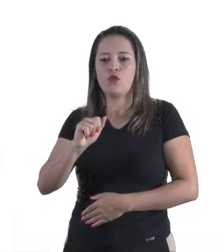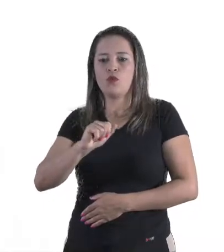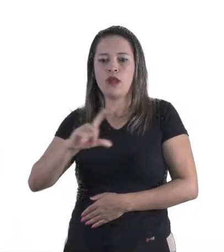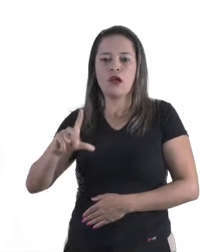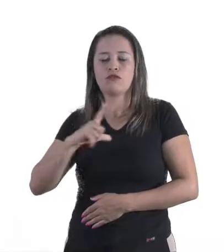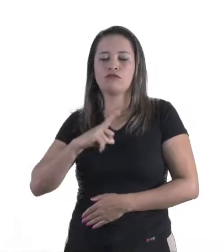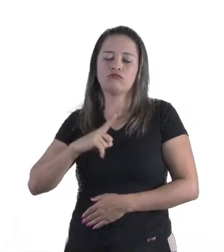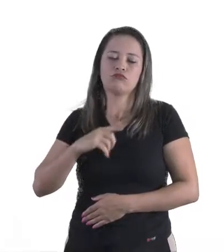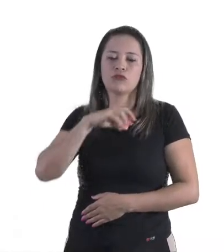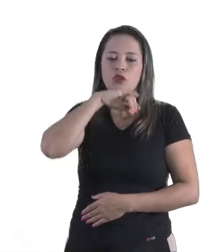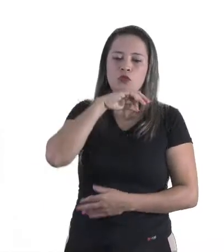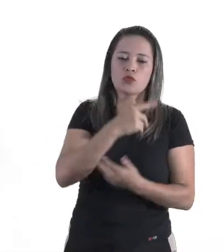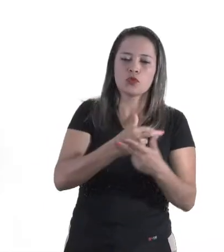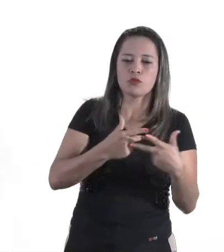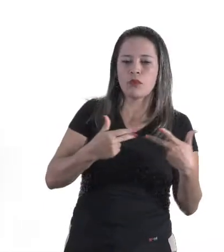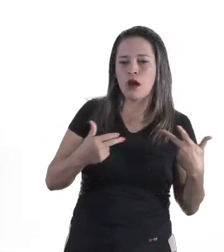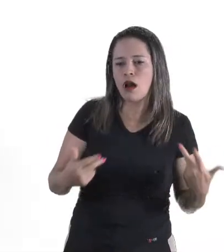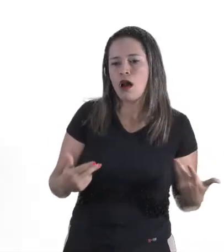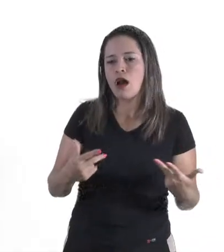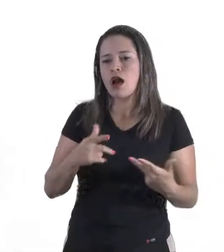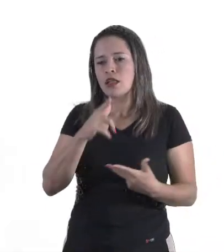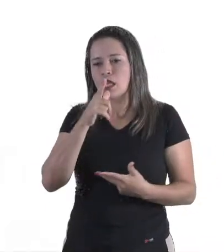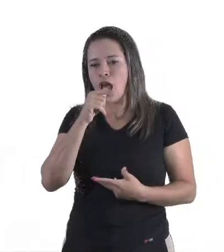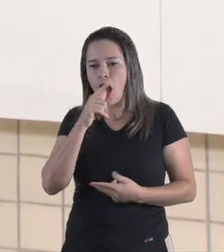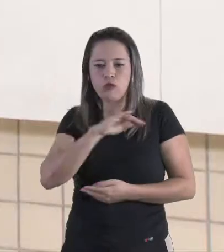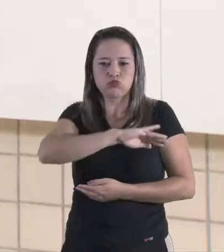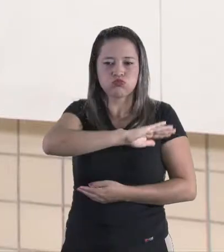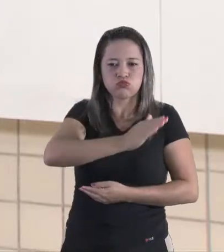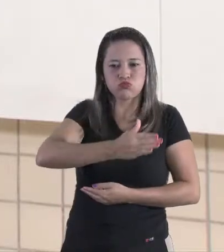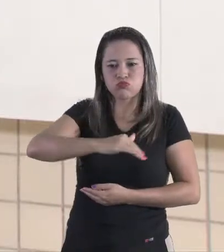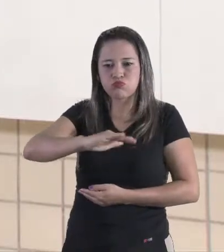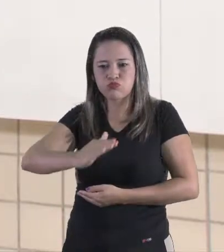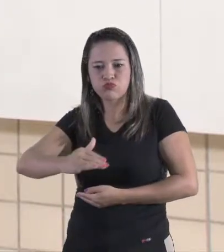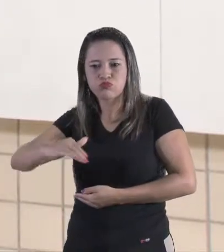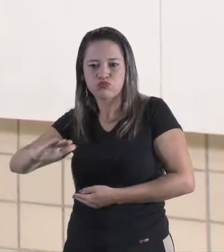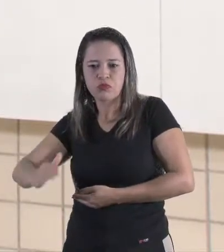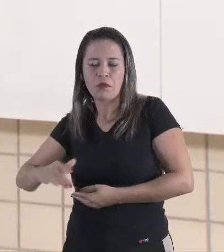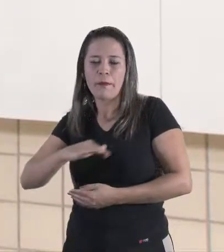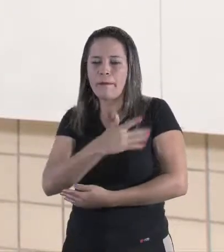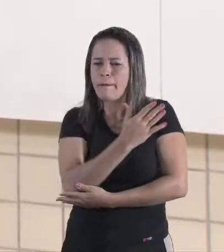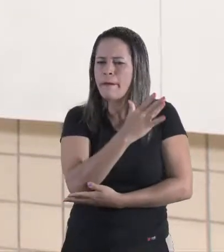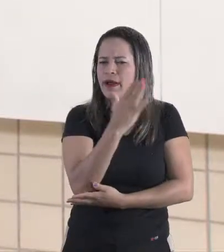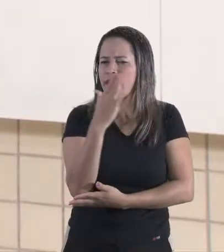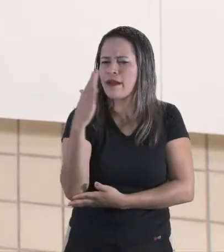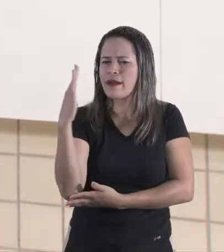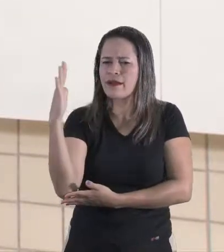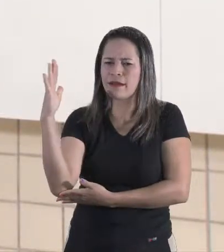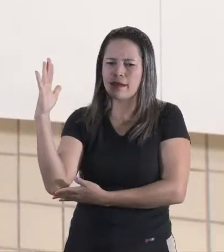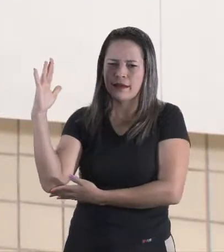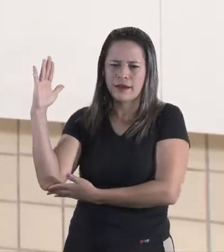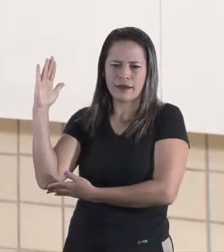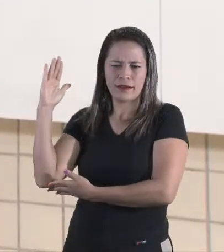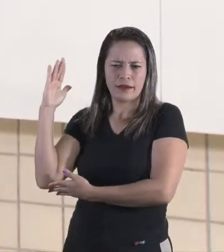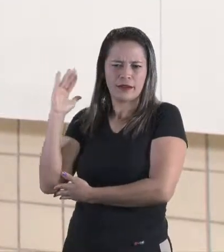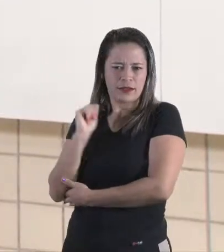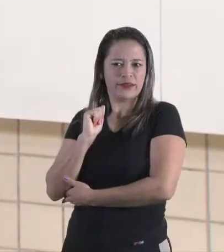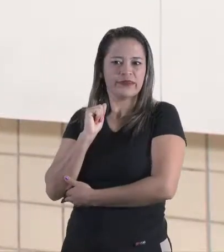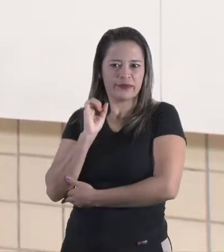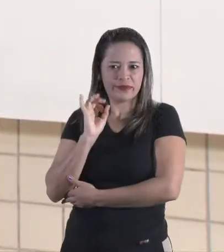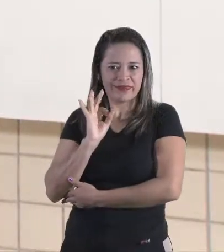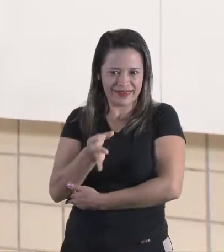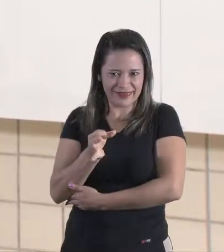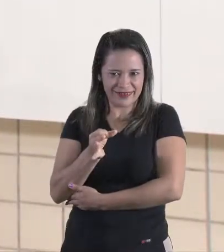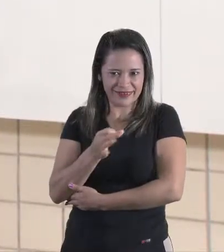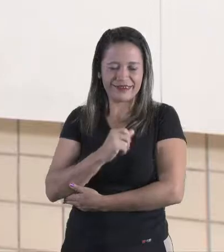animais, tem muitos rios, tem muitas plantações, muitas árvores, não é mesmo?